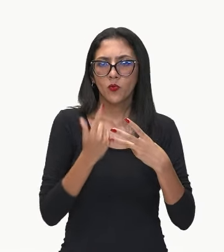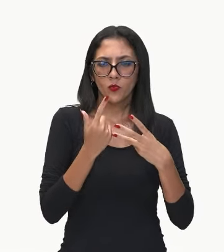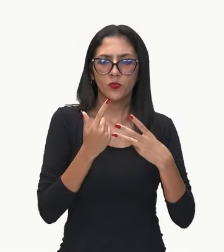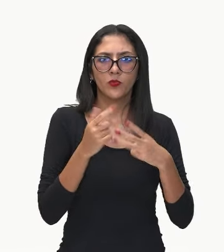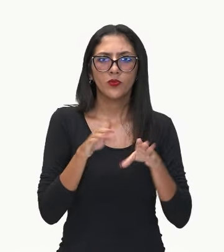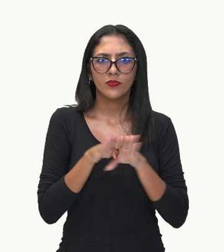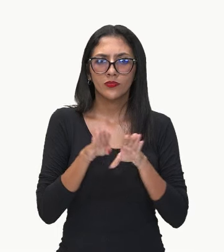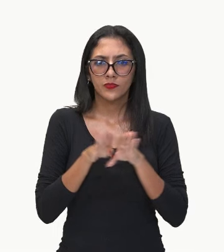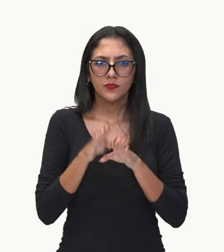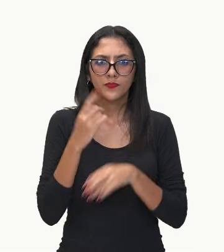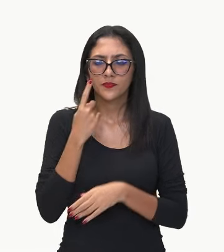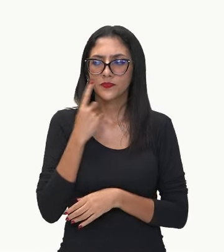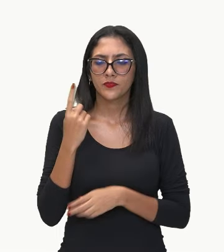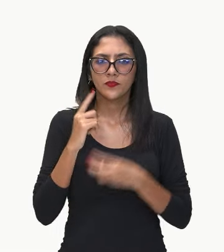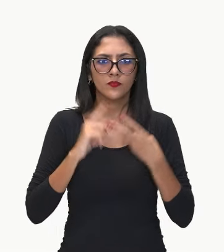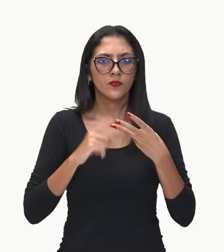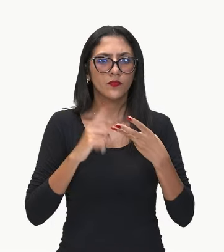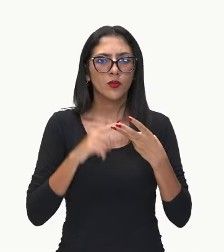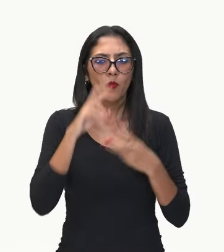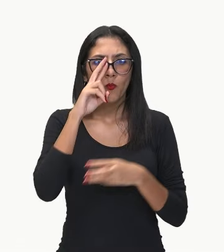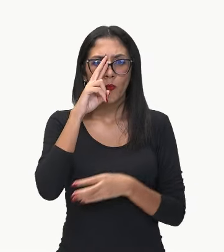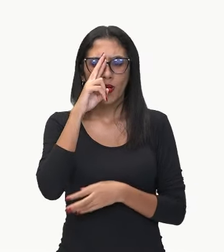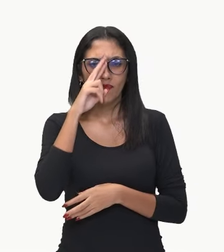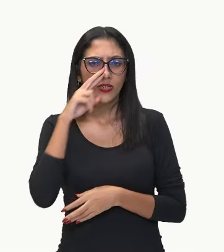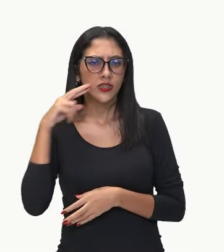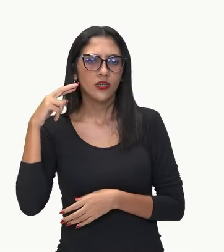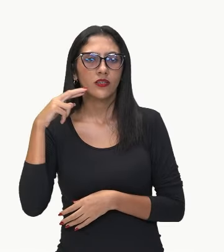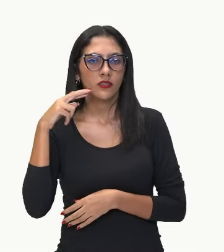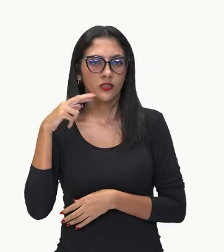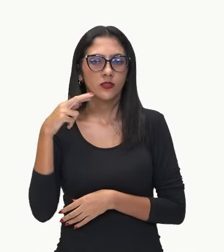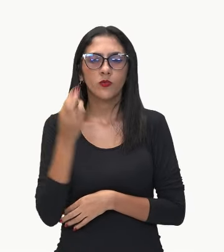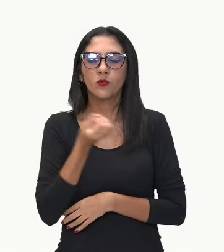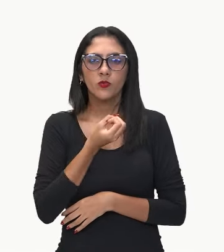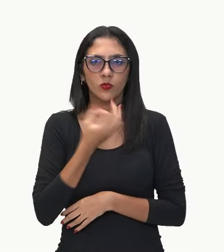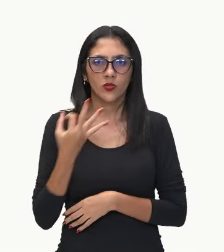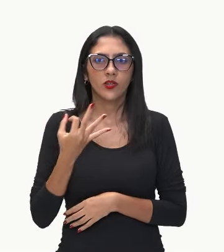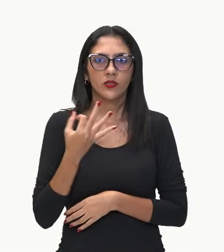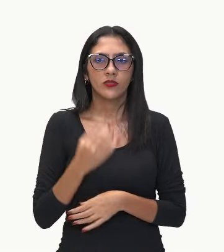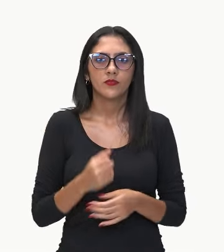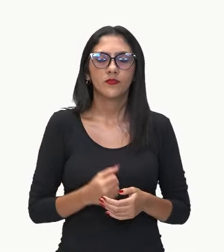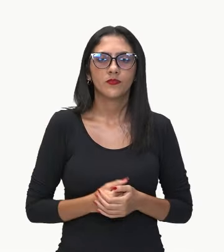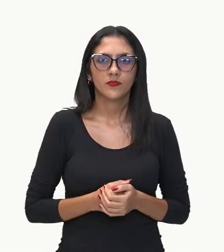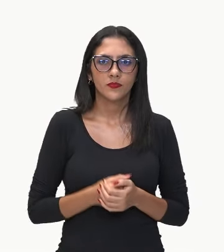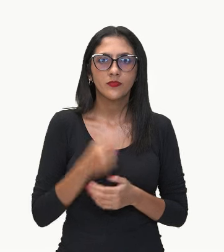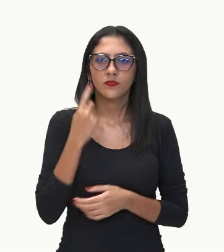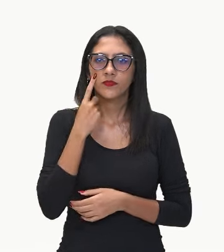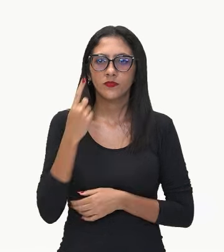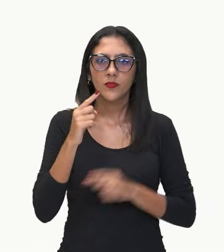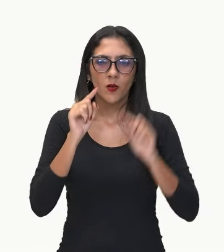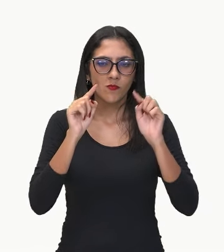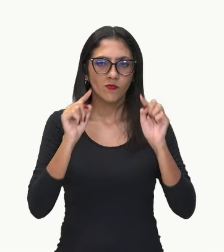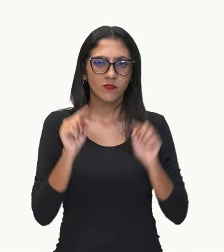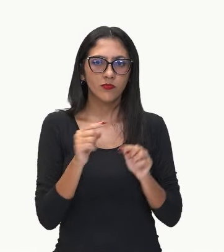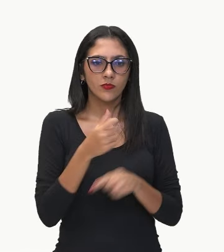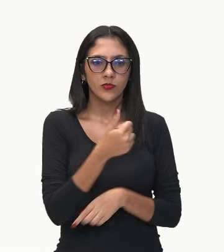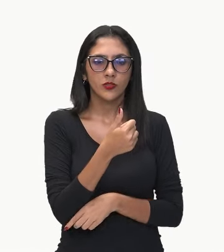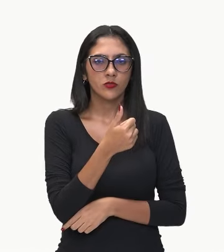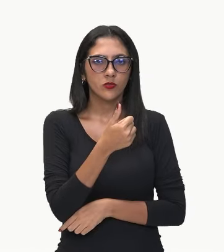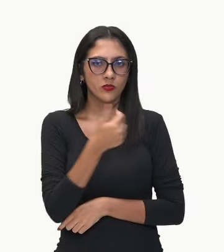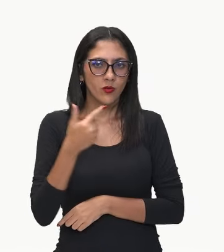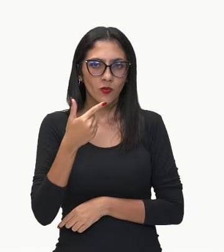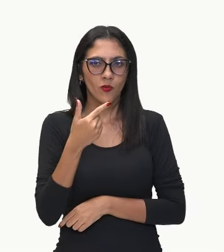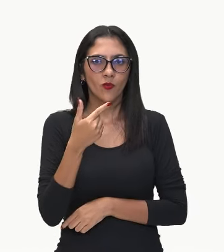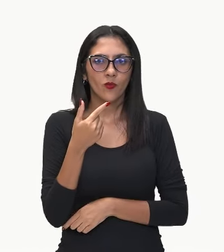Ela comprou aí quem? Refrigerante. Ela comprou aí doze garrafas de